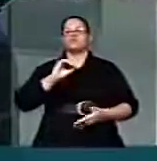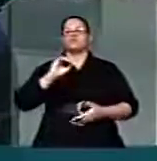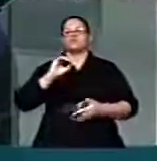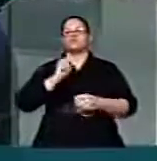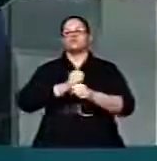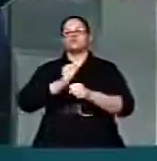2011.